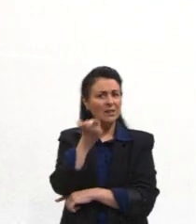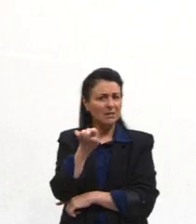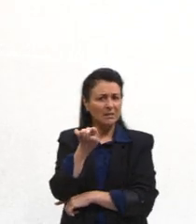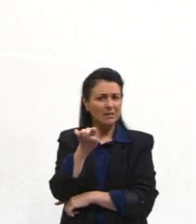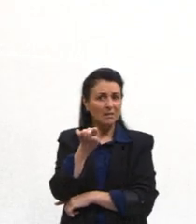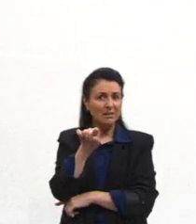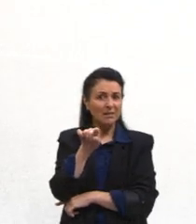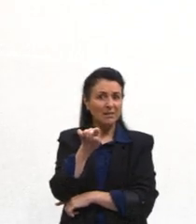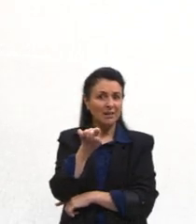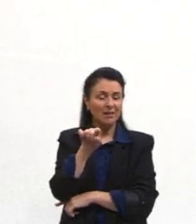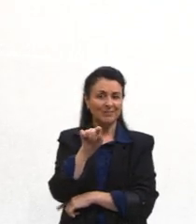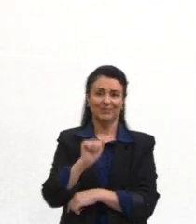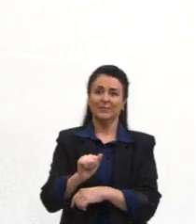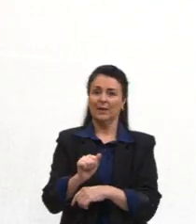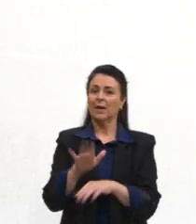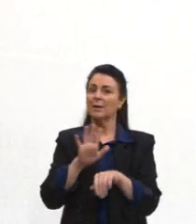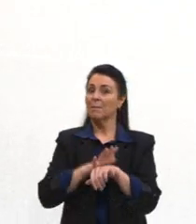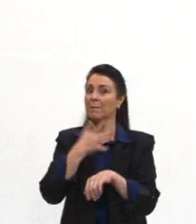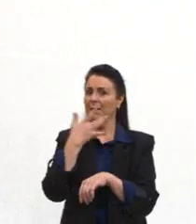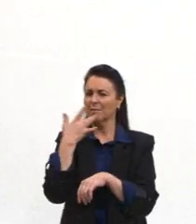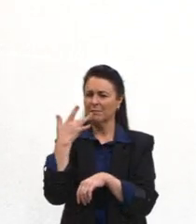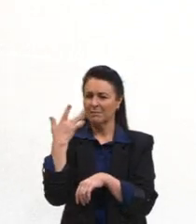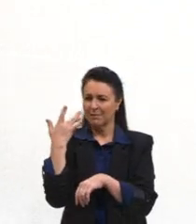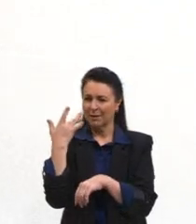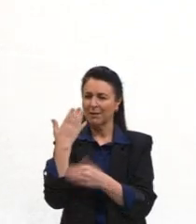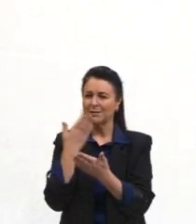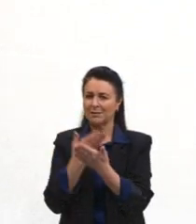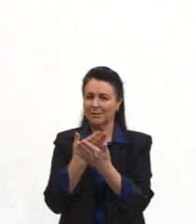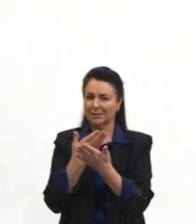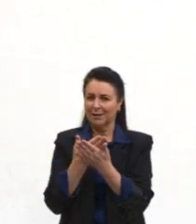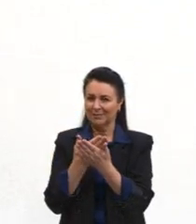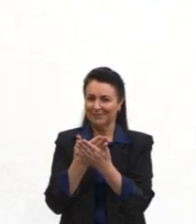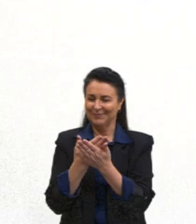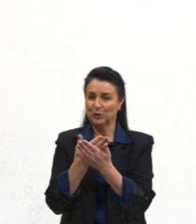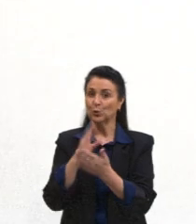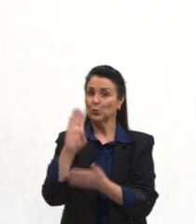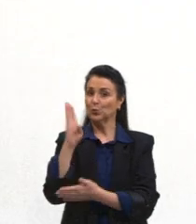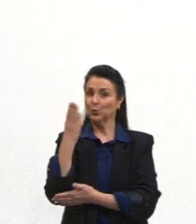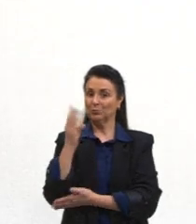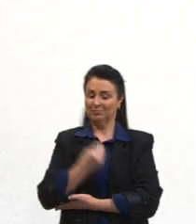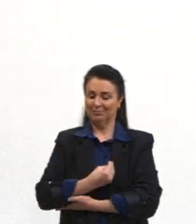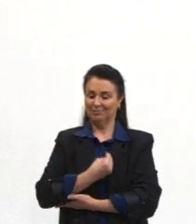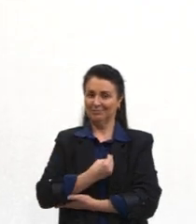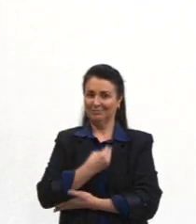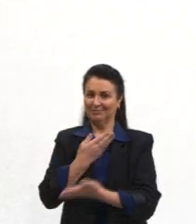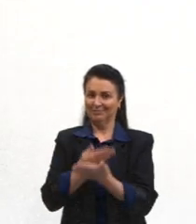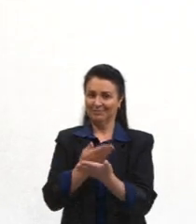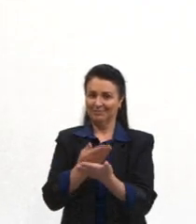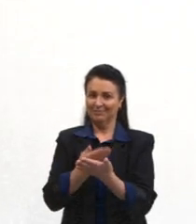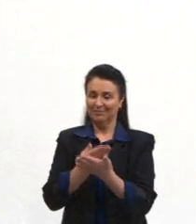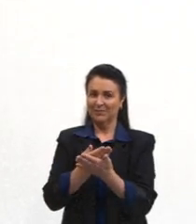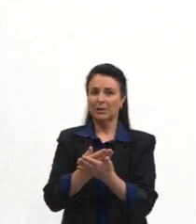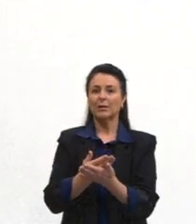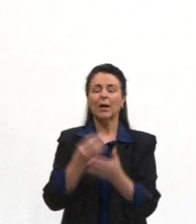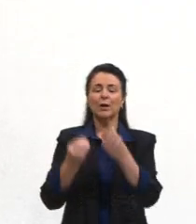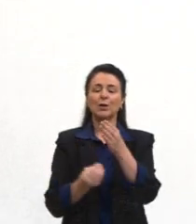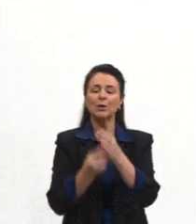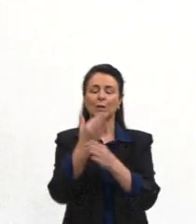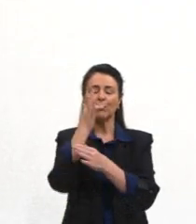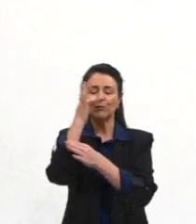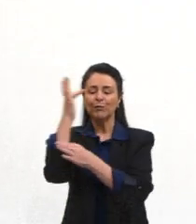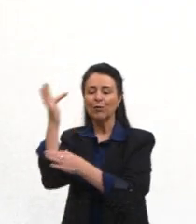parte fácil da botânica. Ali, a florzinha, o fruto, a